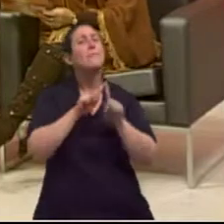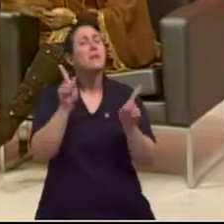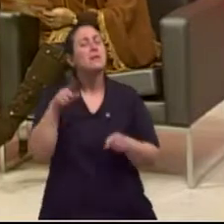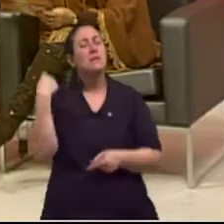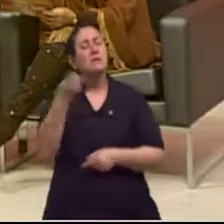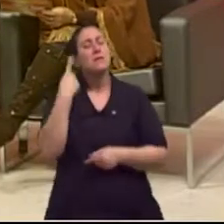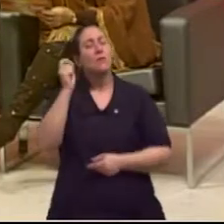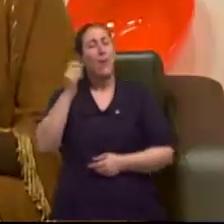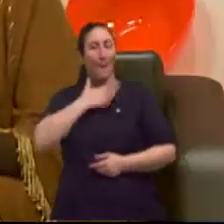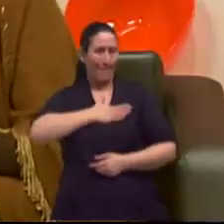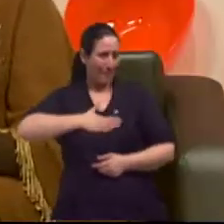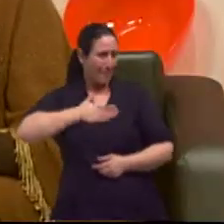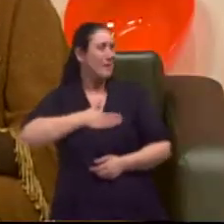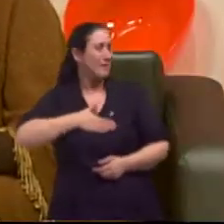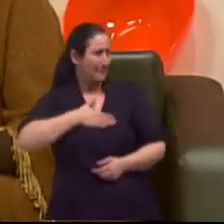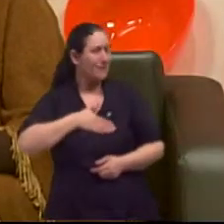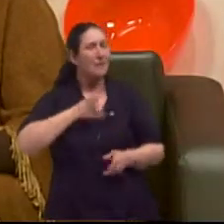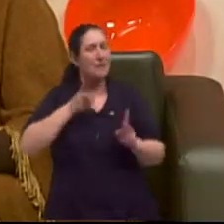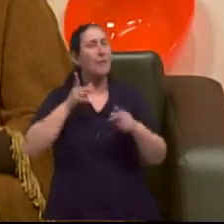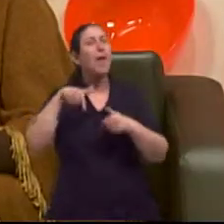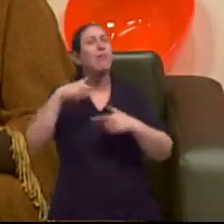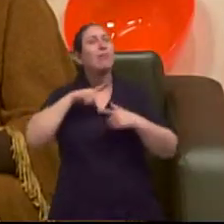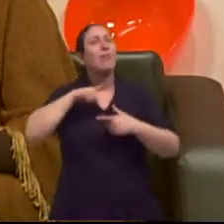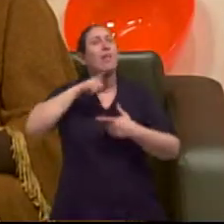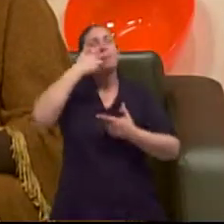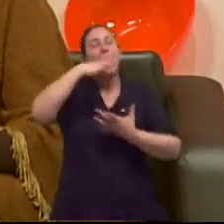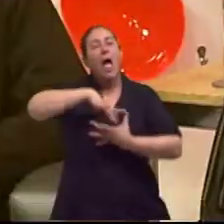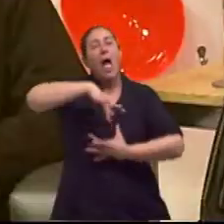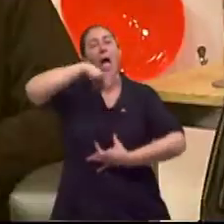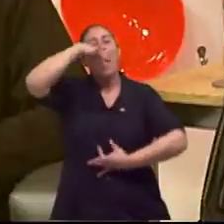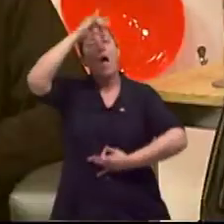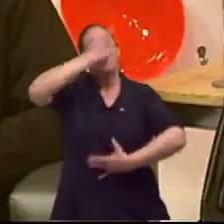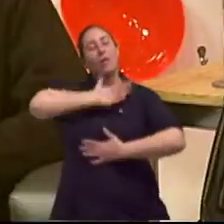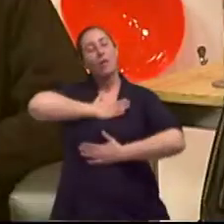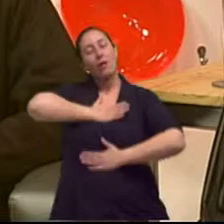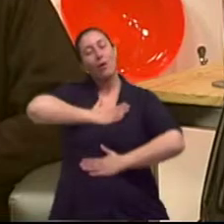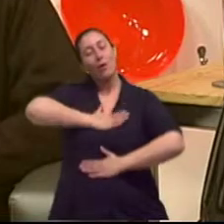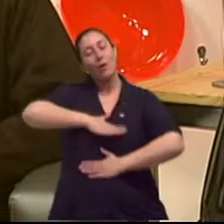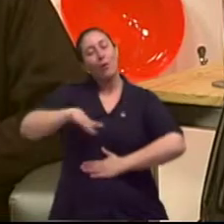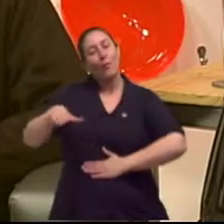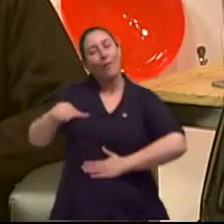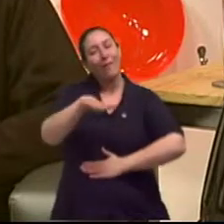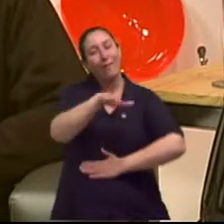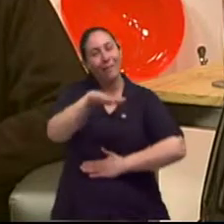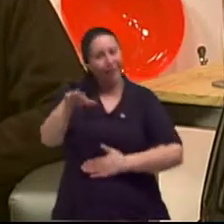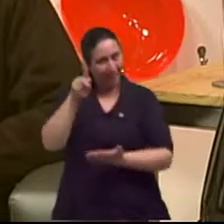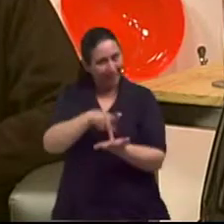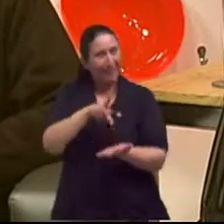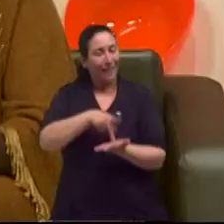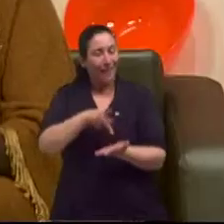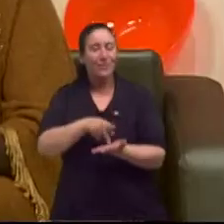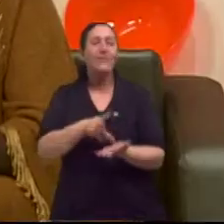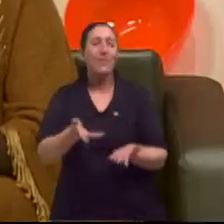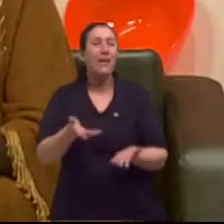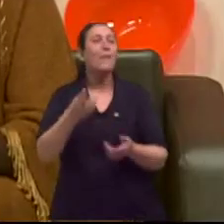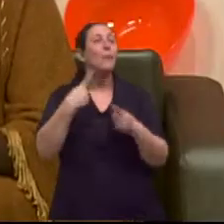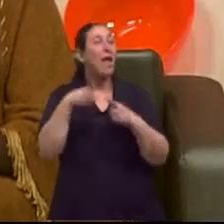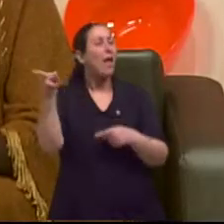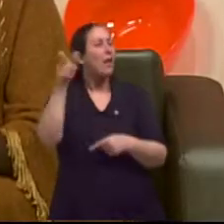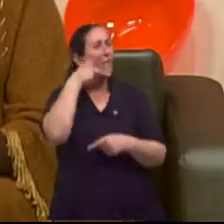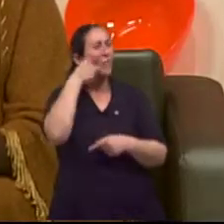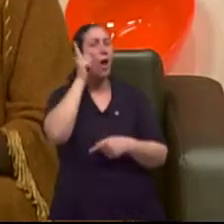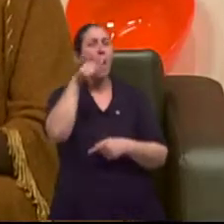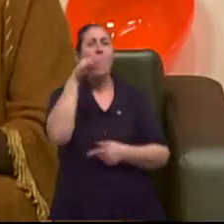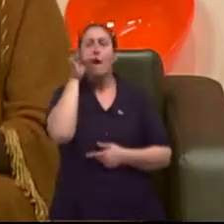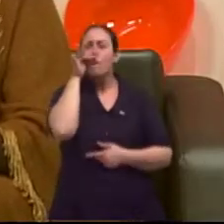prazer no que faz e ter tranquilidade de alma. Posso falar assim, não é? Pode ser assim mesmo. Isso que a busca. Isso, ela falou em florais